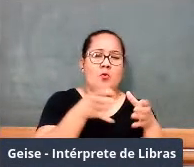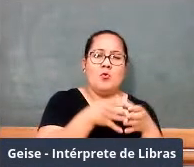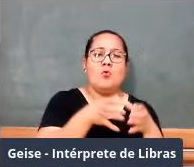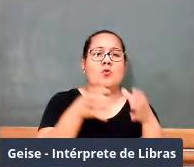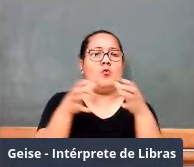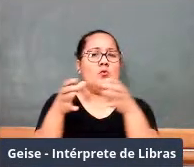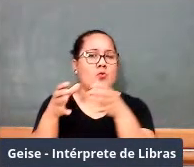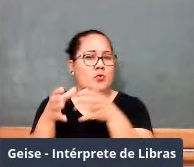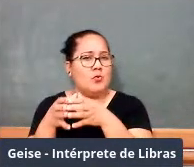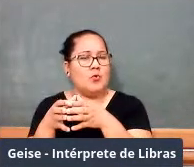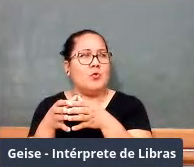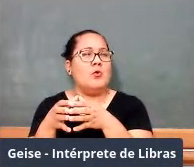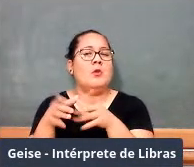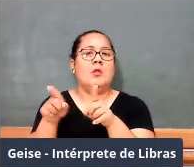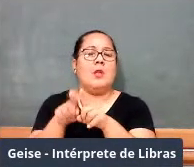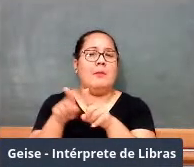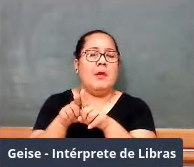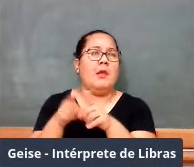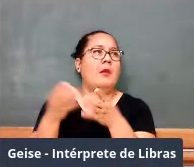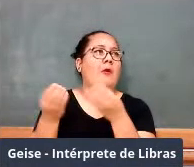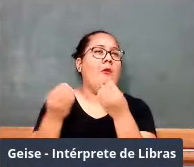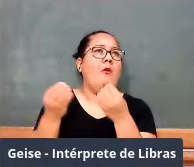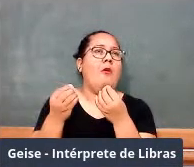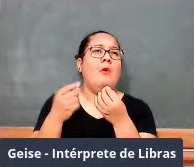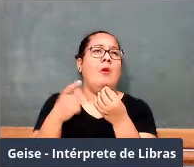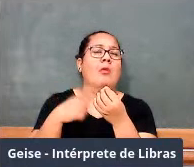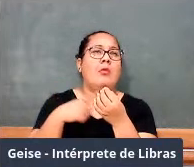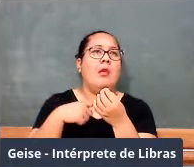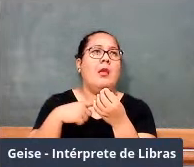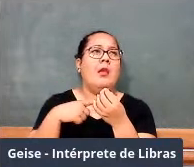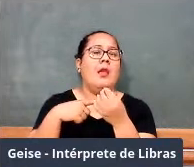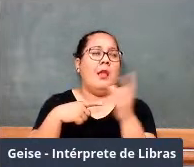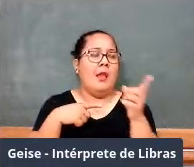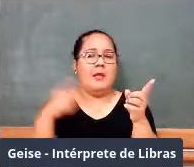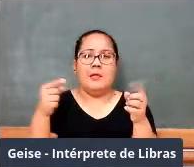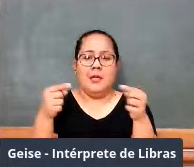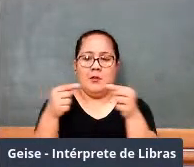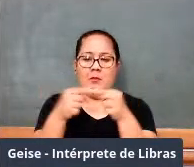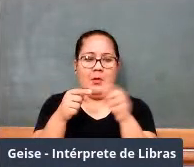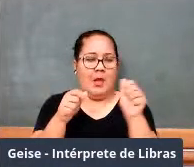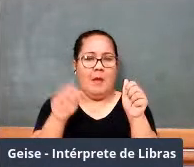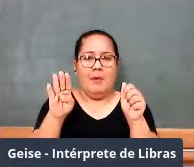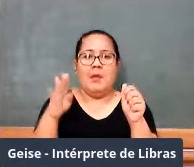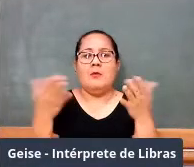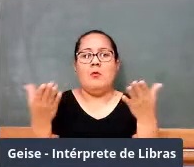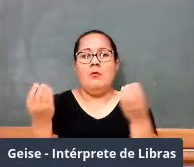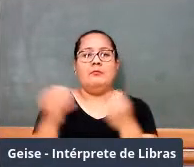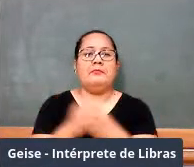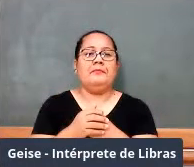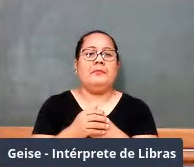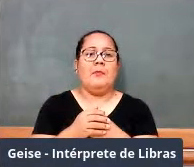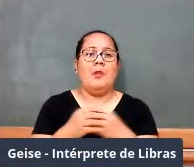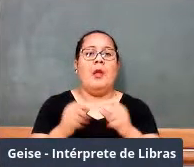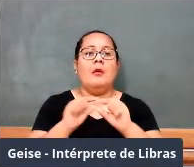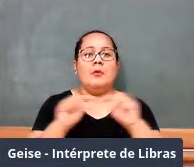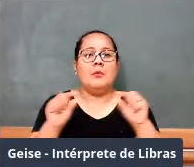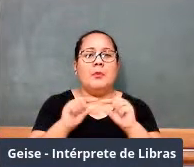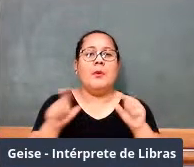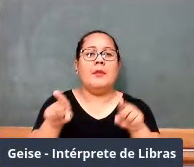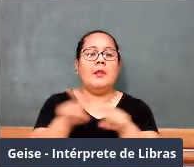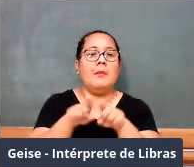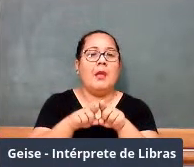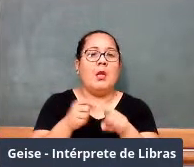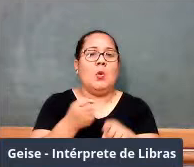funções como relações particulares entre dois conjuntos, etc. Depois, os campos